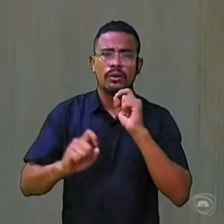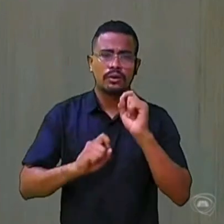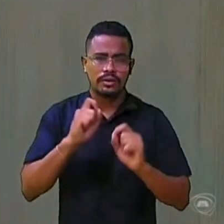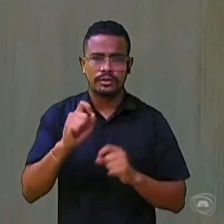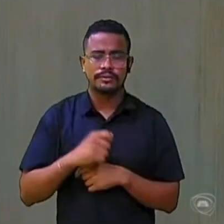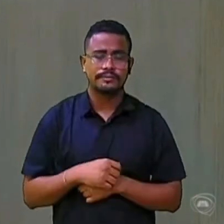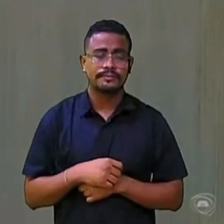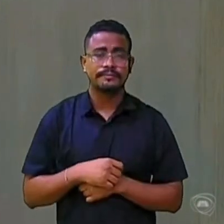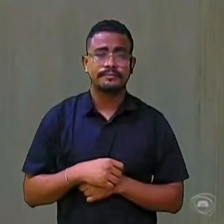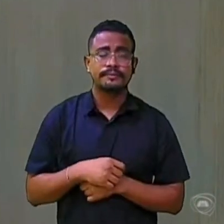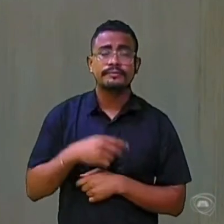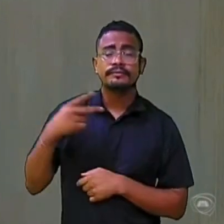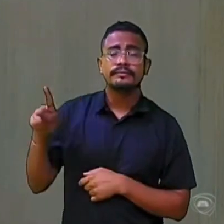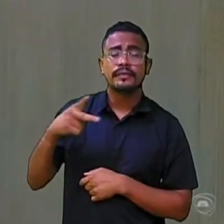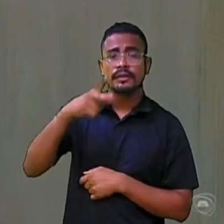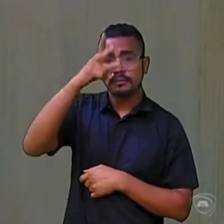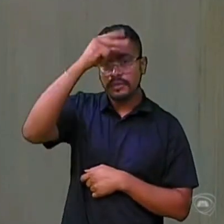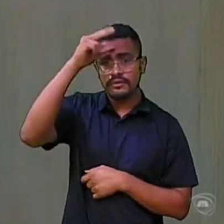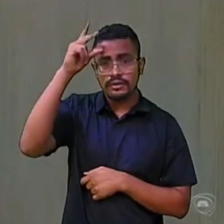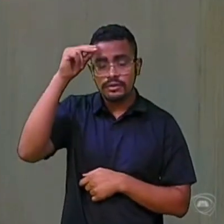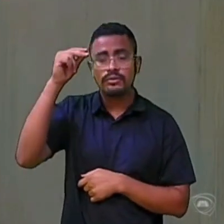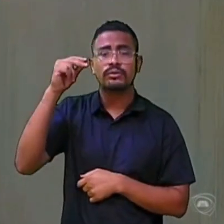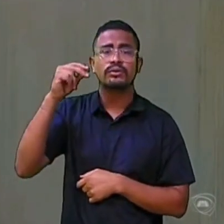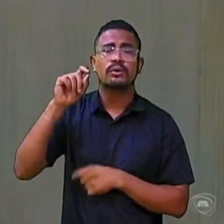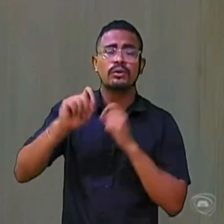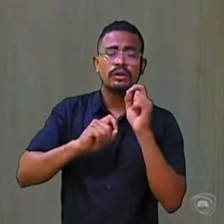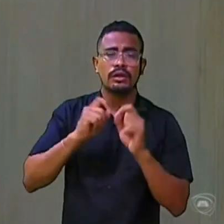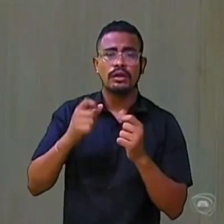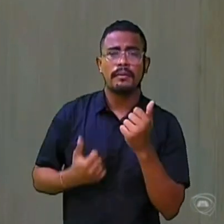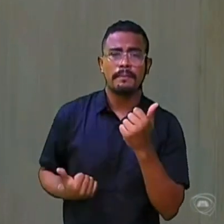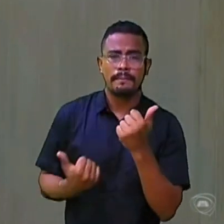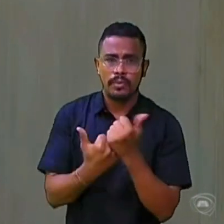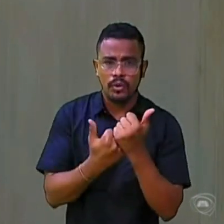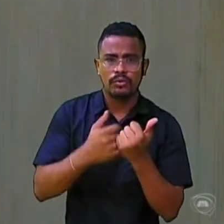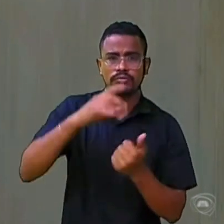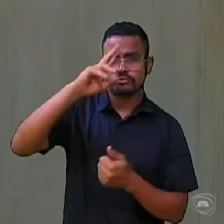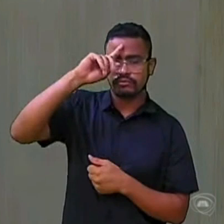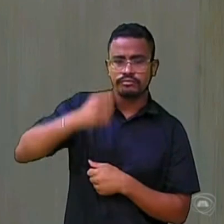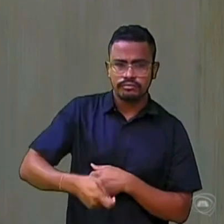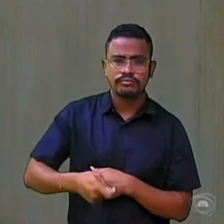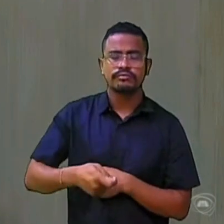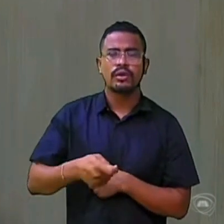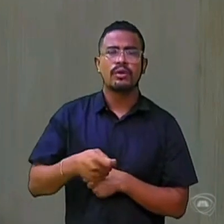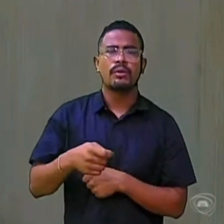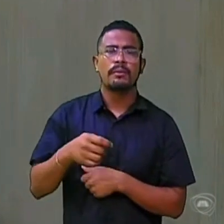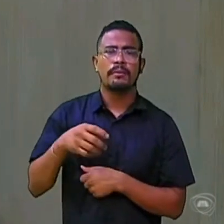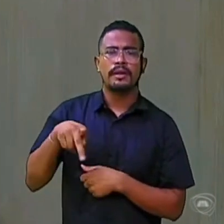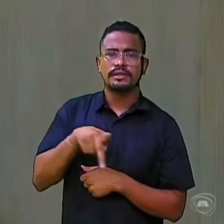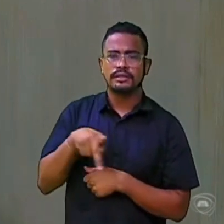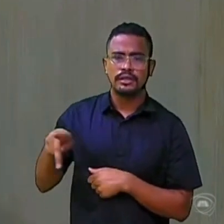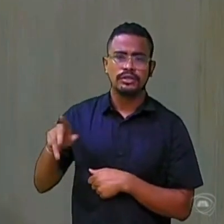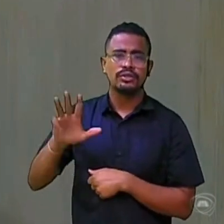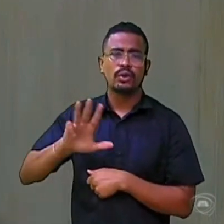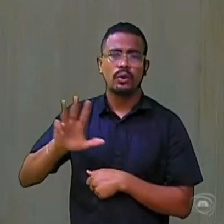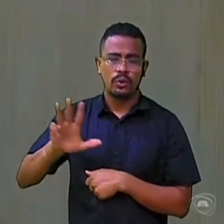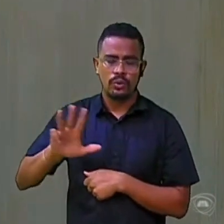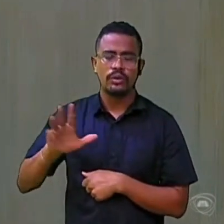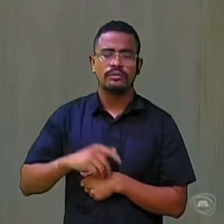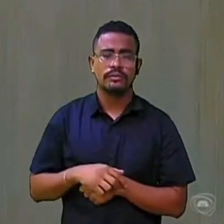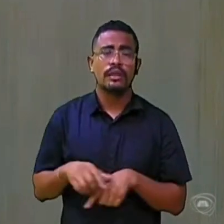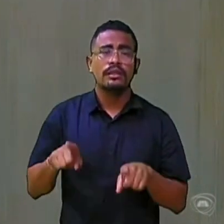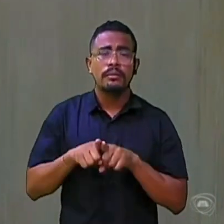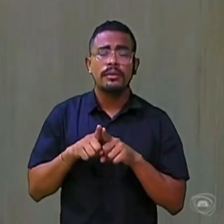prefeitura alguém que terá o apoio decisivo do presidente Lula, será alguém que terá o apoio